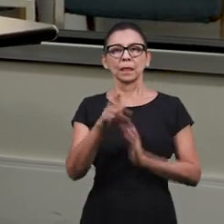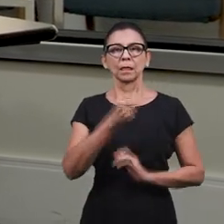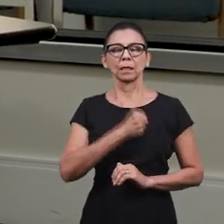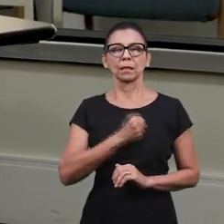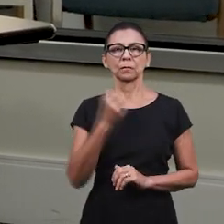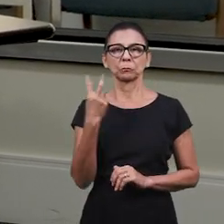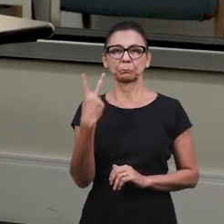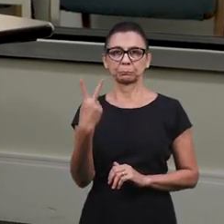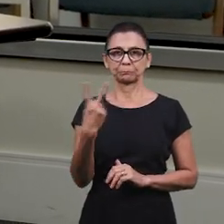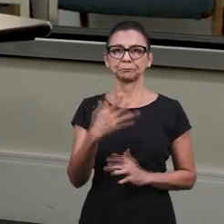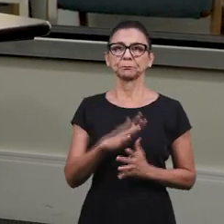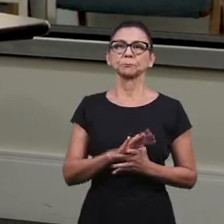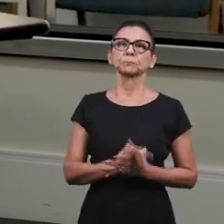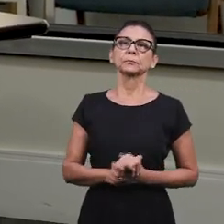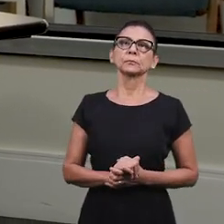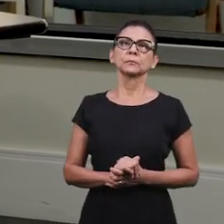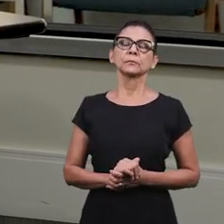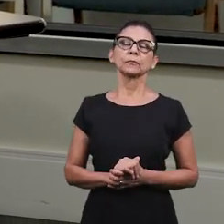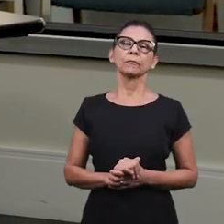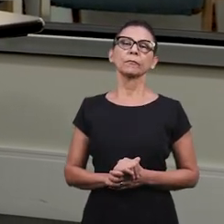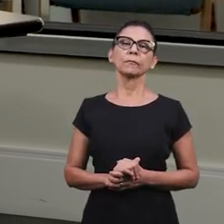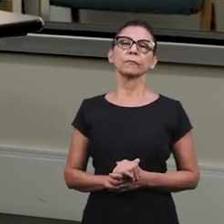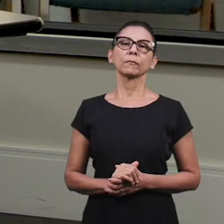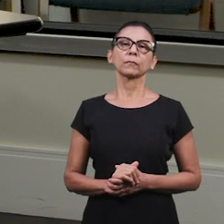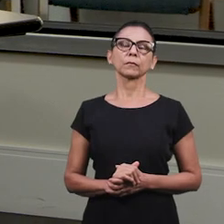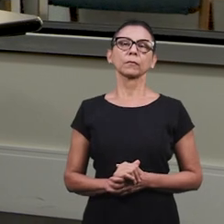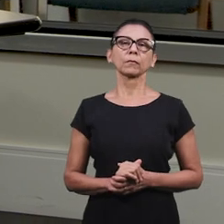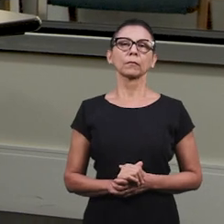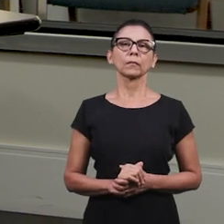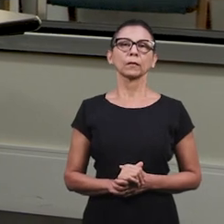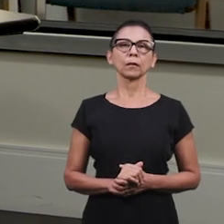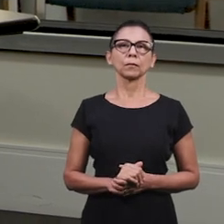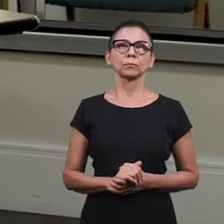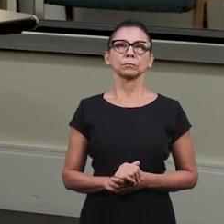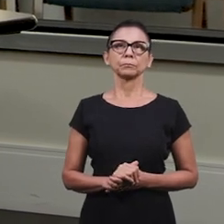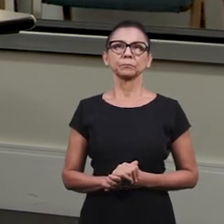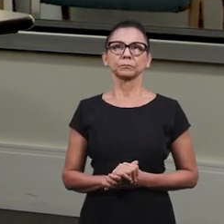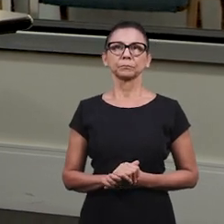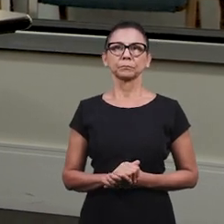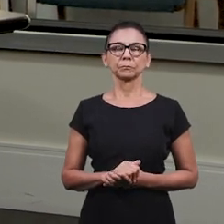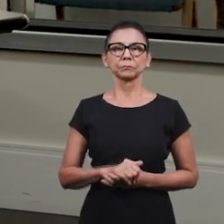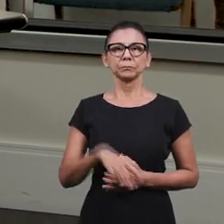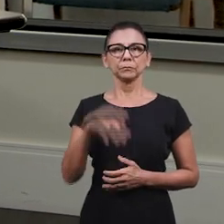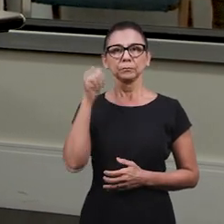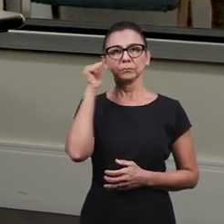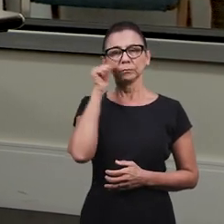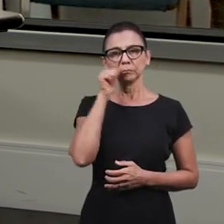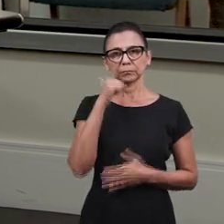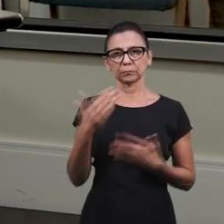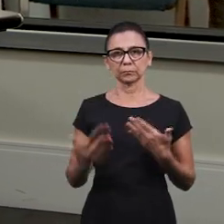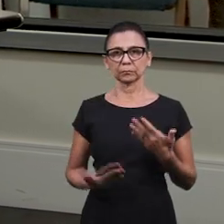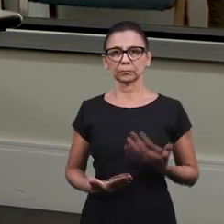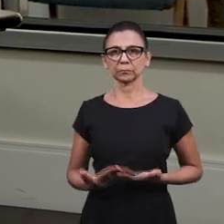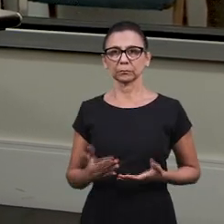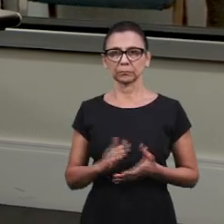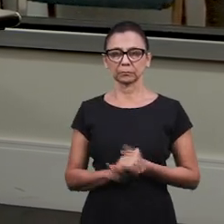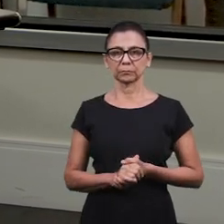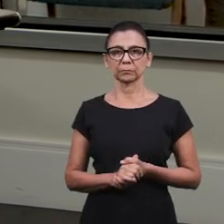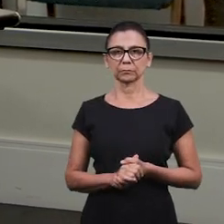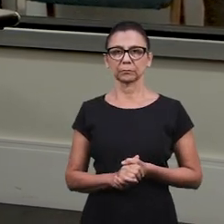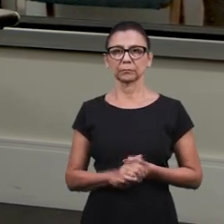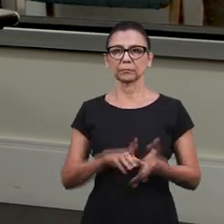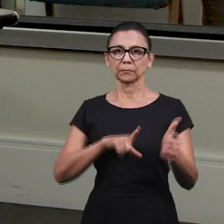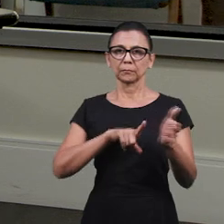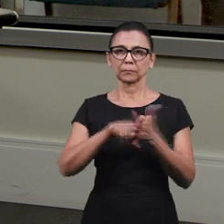ela vai ser primeiramente respondida por uma irmã que irá fazer a própria pergunta. Por isso eu não vou